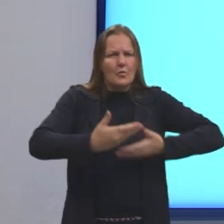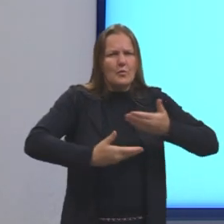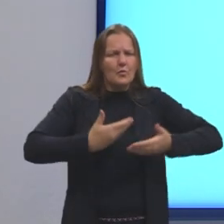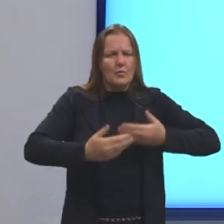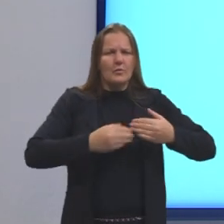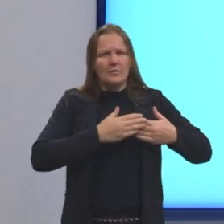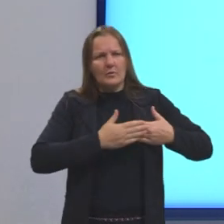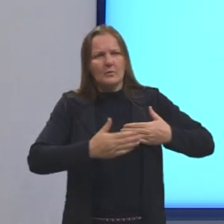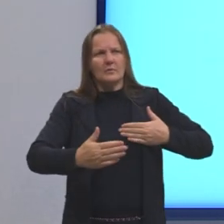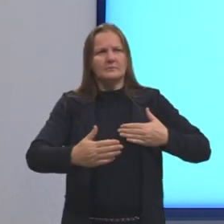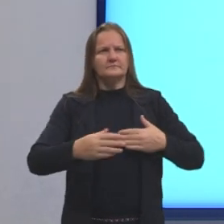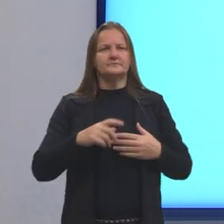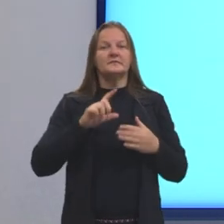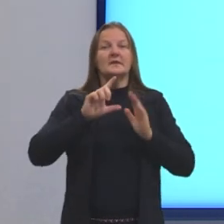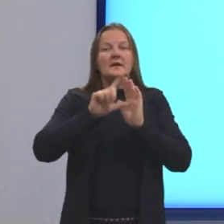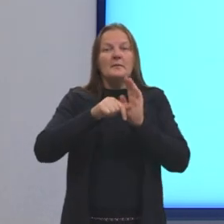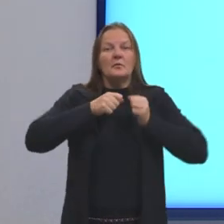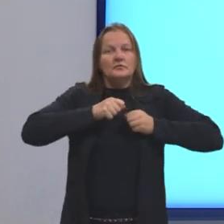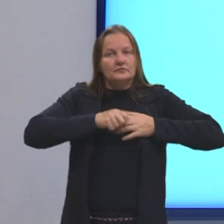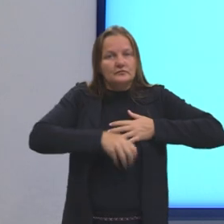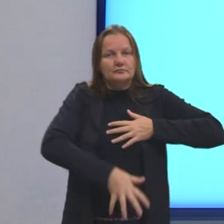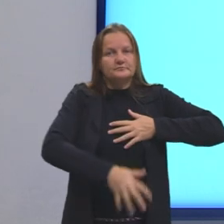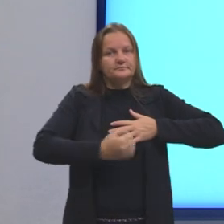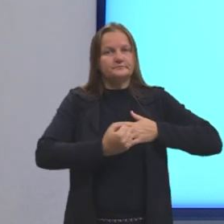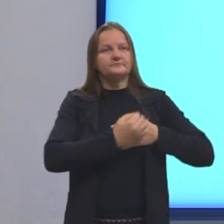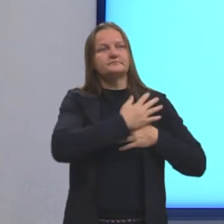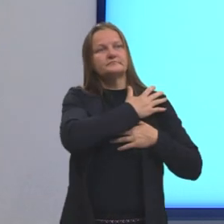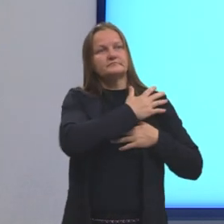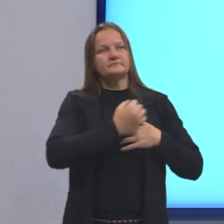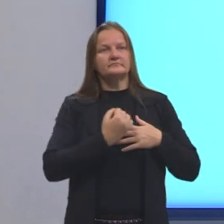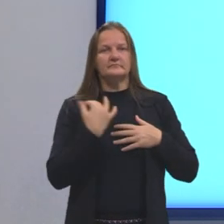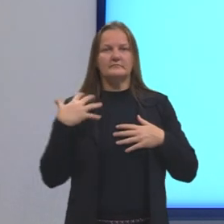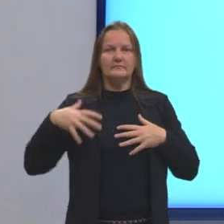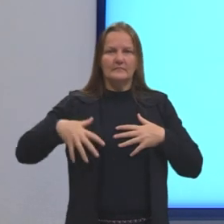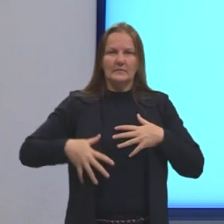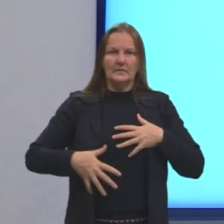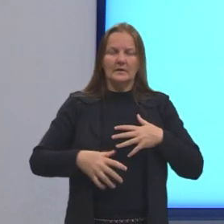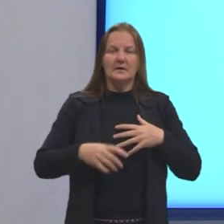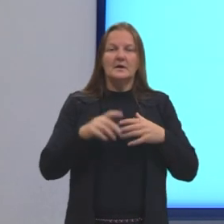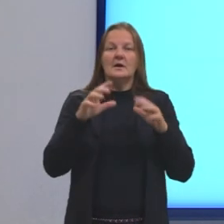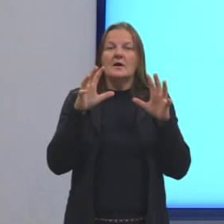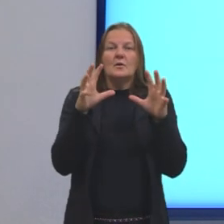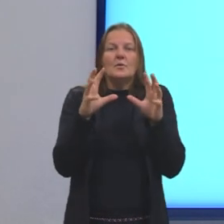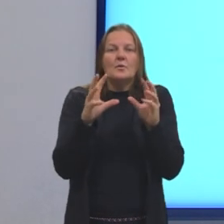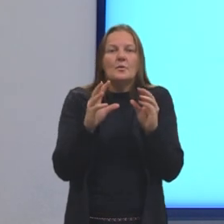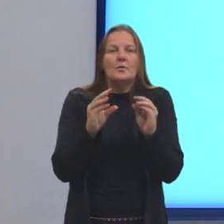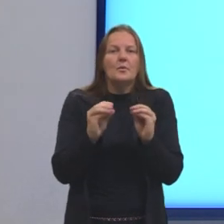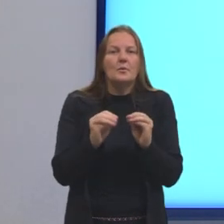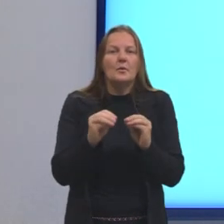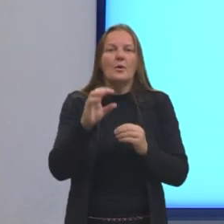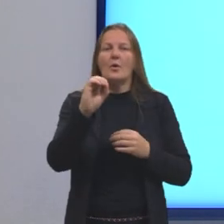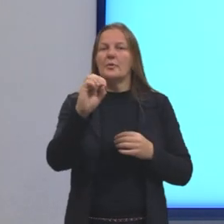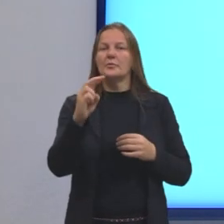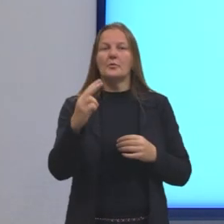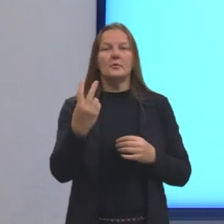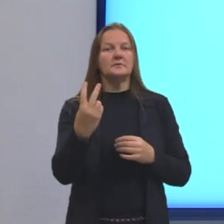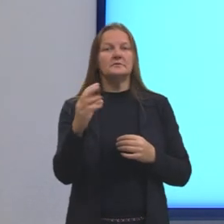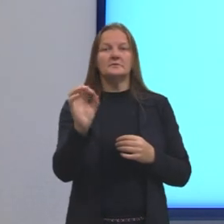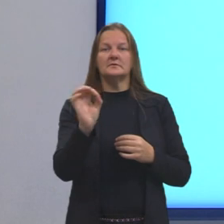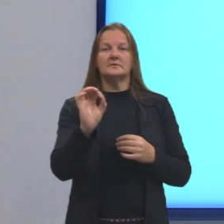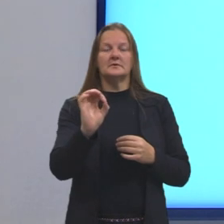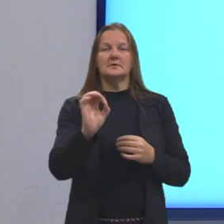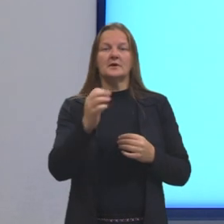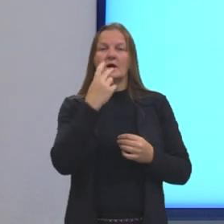depois que ela leva todos esses nutrientes, ela vai ficando sem oxigênio, né? O sangue vai ficando sem oxigênio e sem